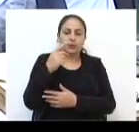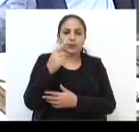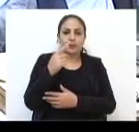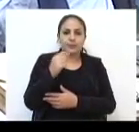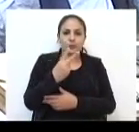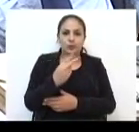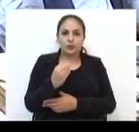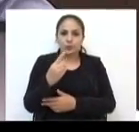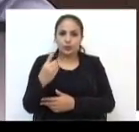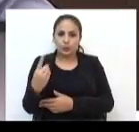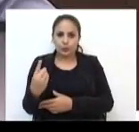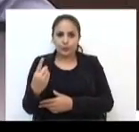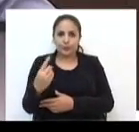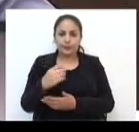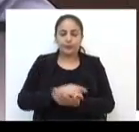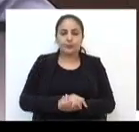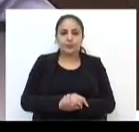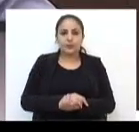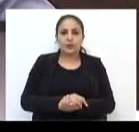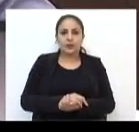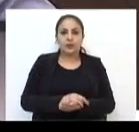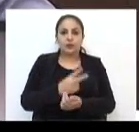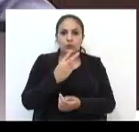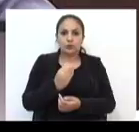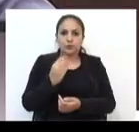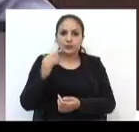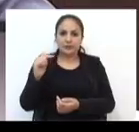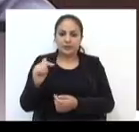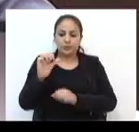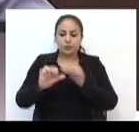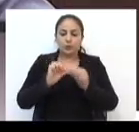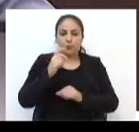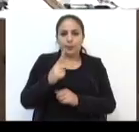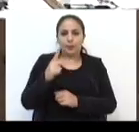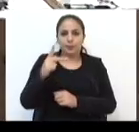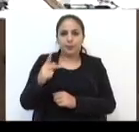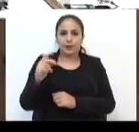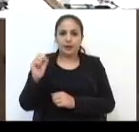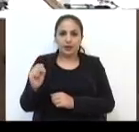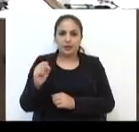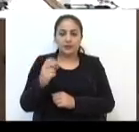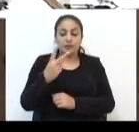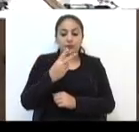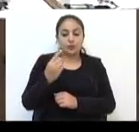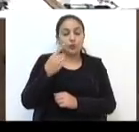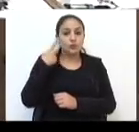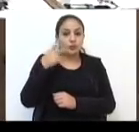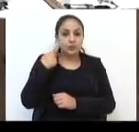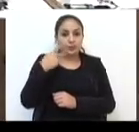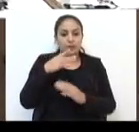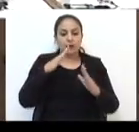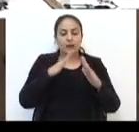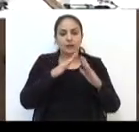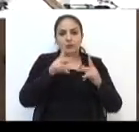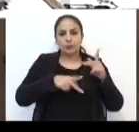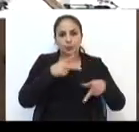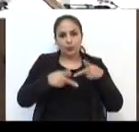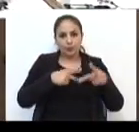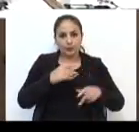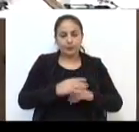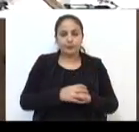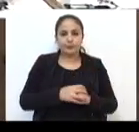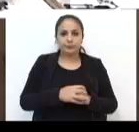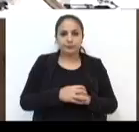no PFL. Em 2007, mudou para o PPS, sendo um dos 21 eleitos para a Casa do